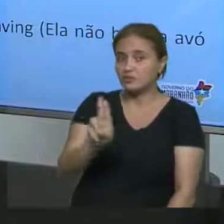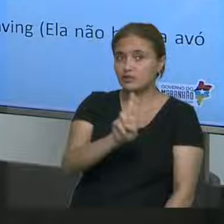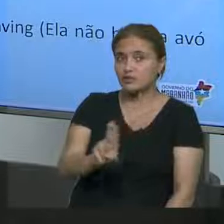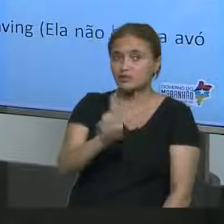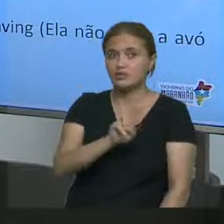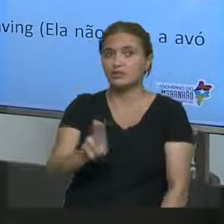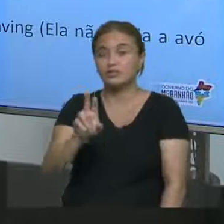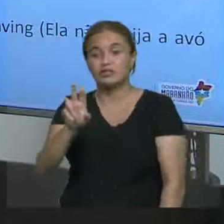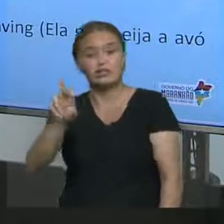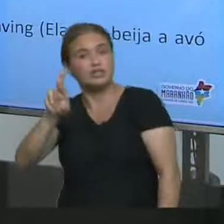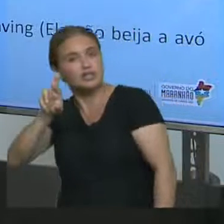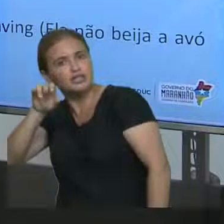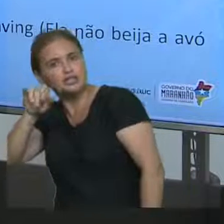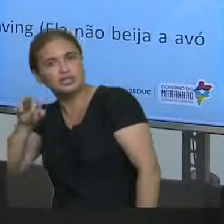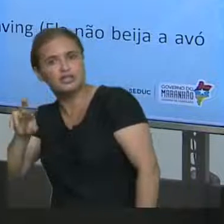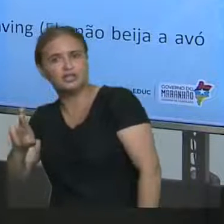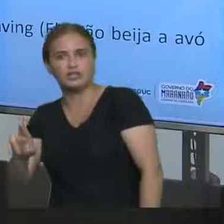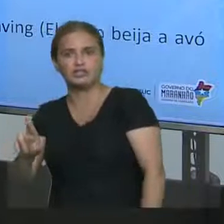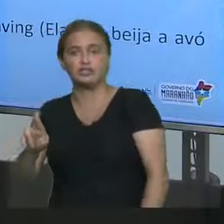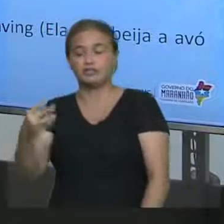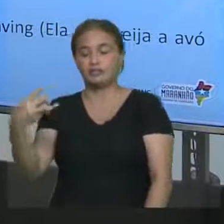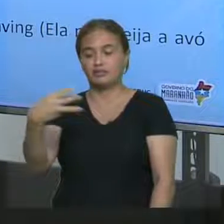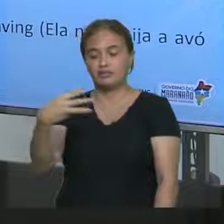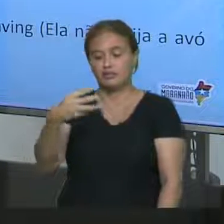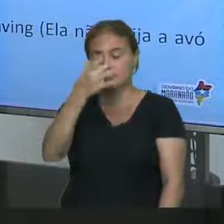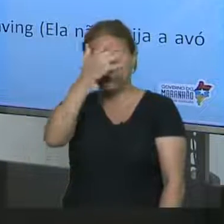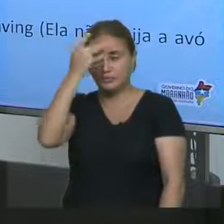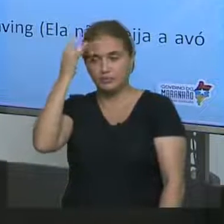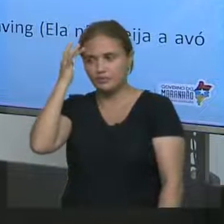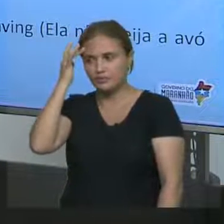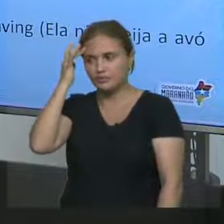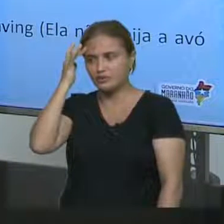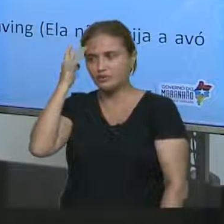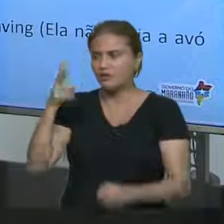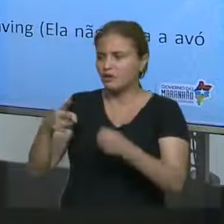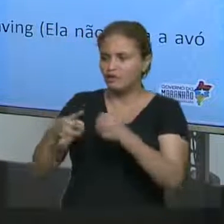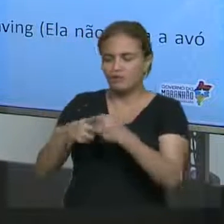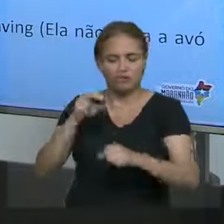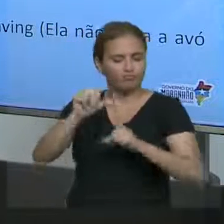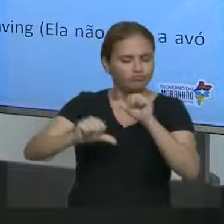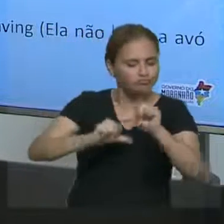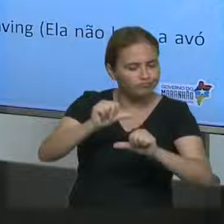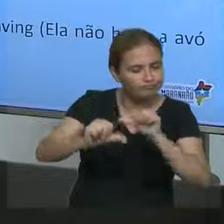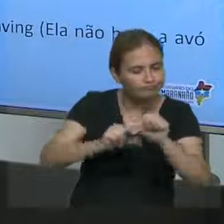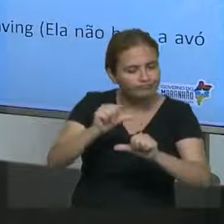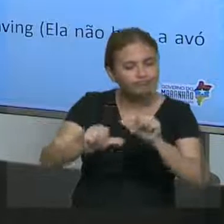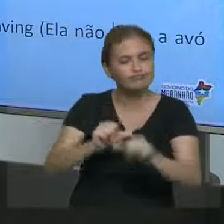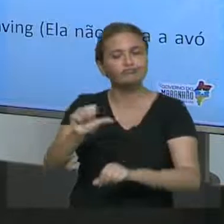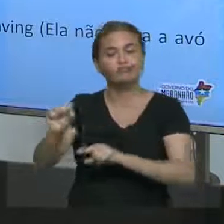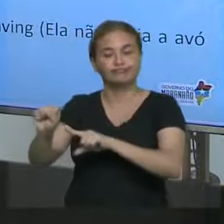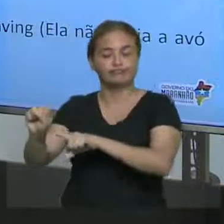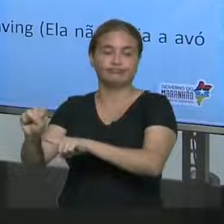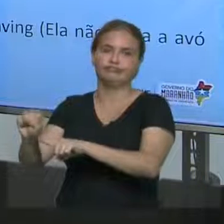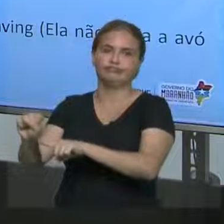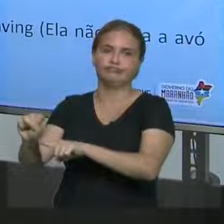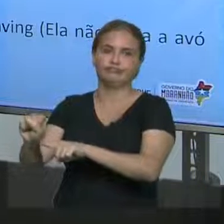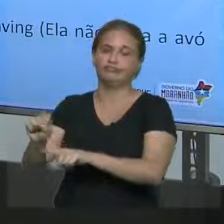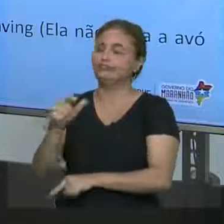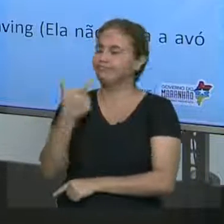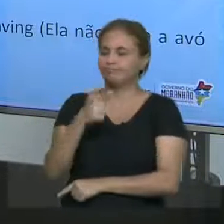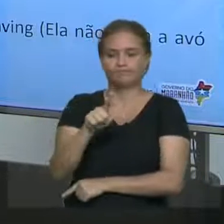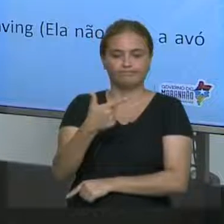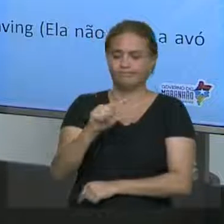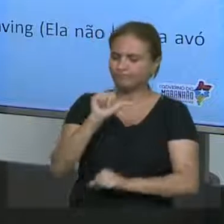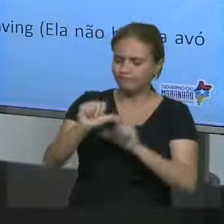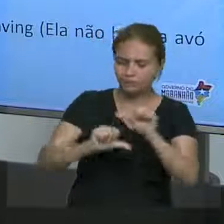he, she, it, que é terceira pessoa. E o verbo não vai ter acréscimo de es. Quando eu falo sem alterações,